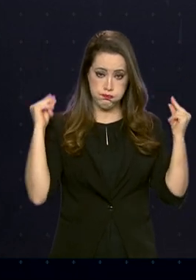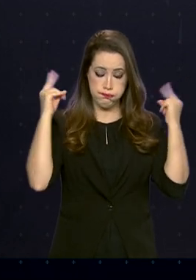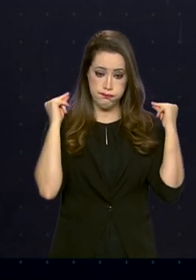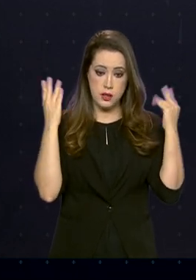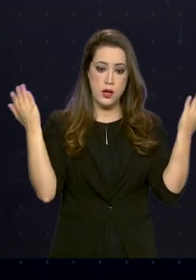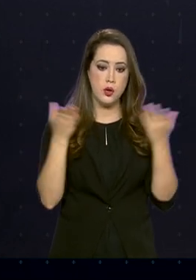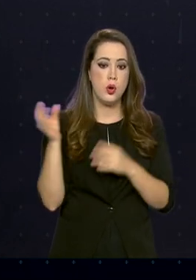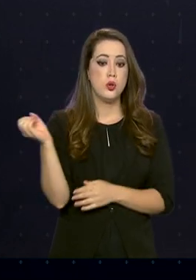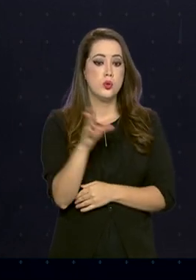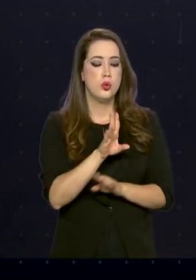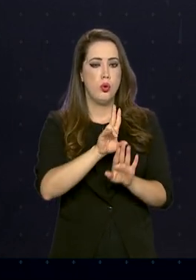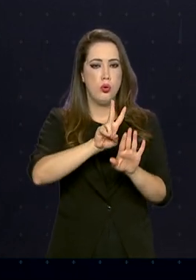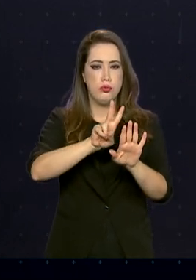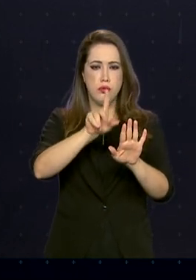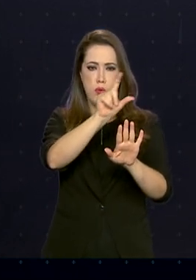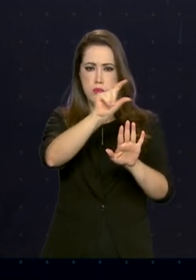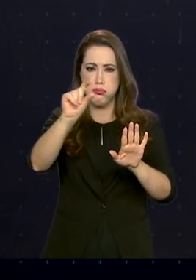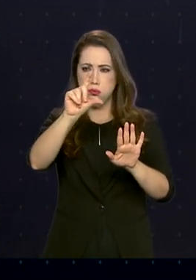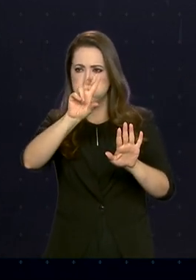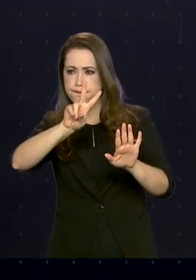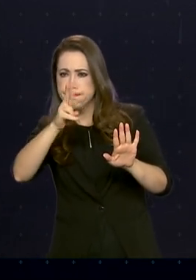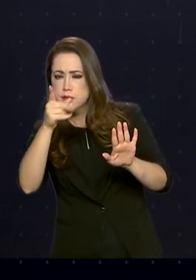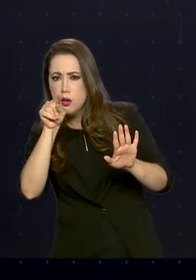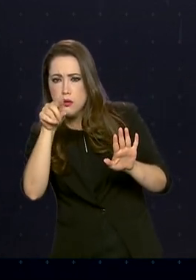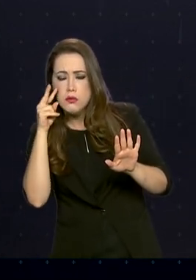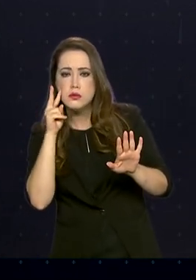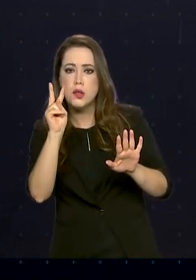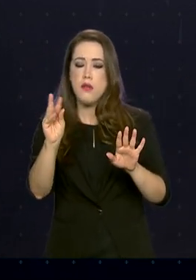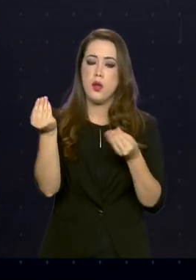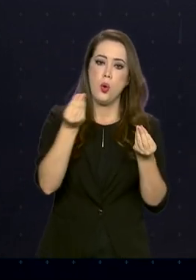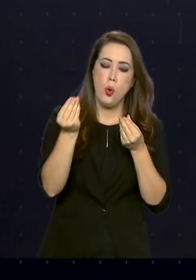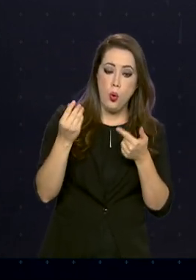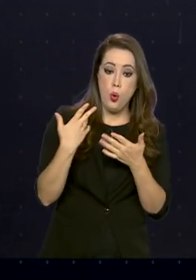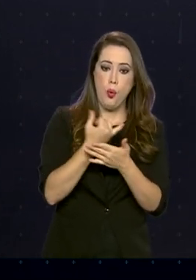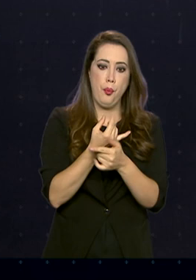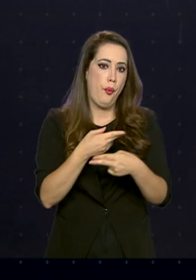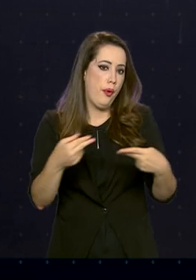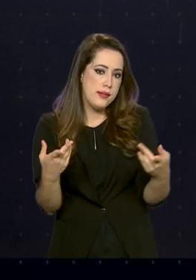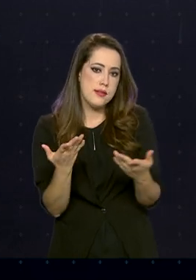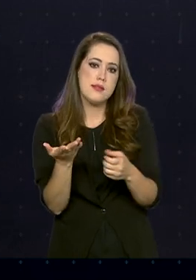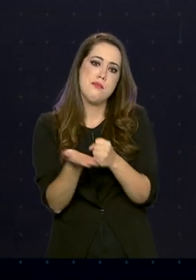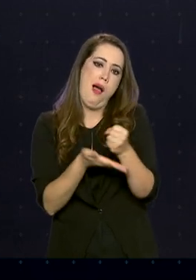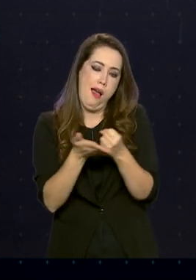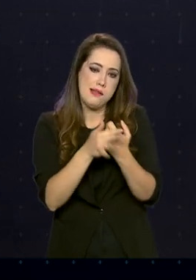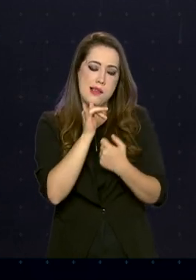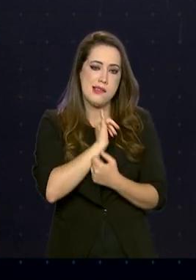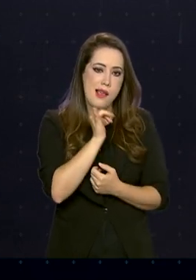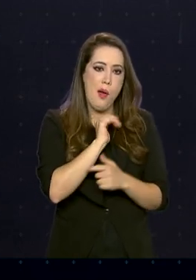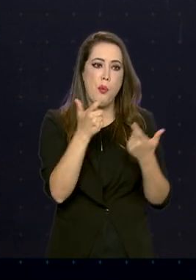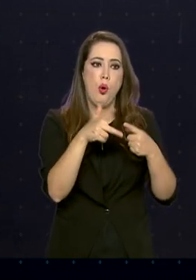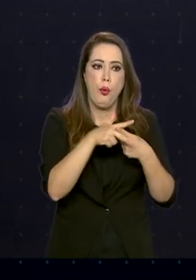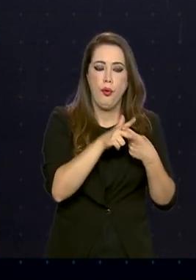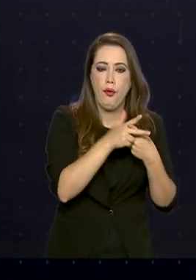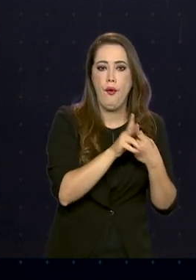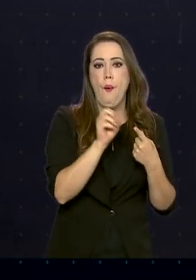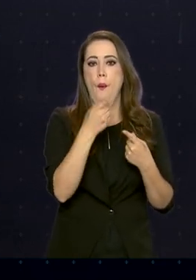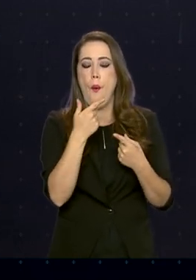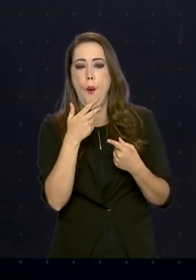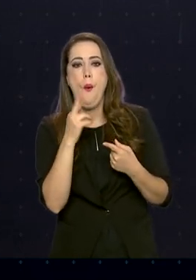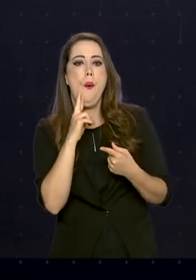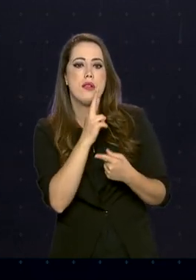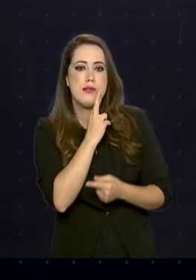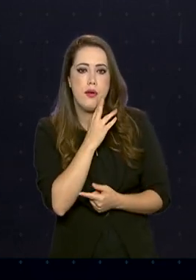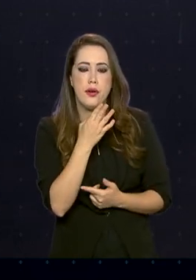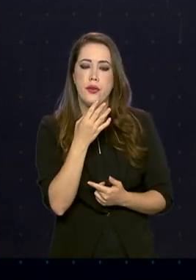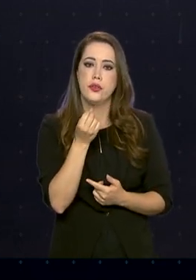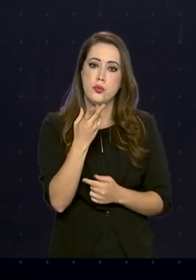os motoristas têm informações sobre o funcionamento de serviços essenciais, como oficinas e restaurantes, e podem